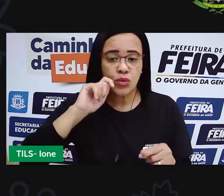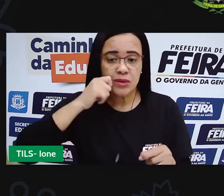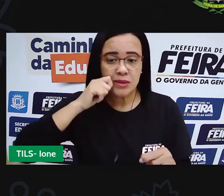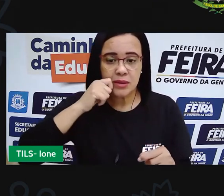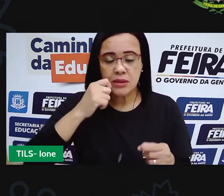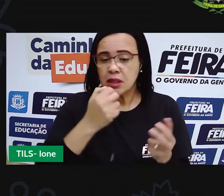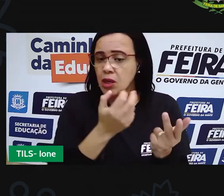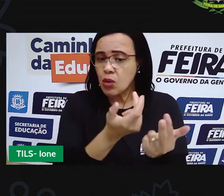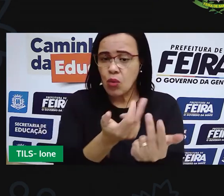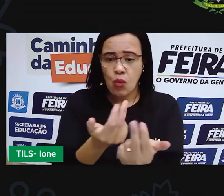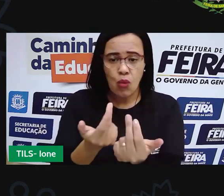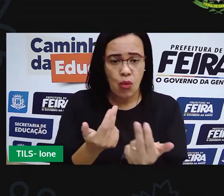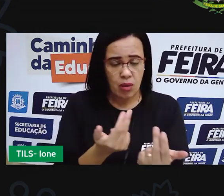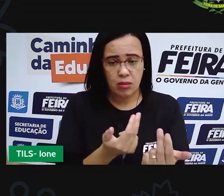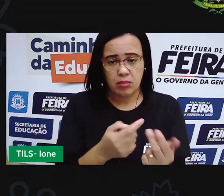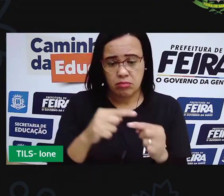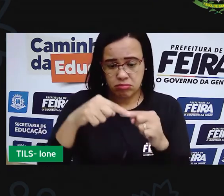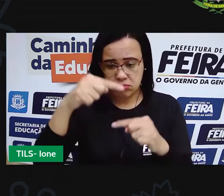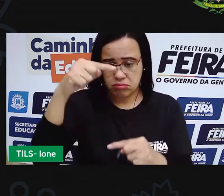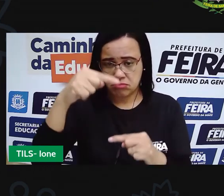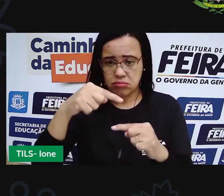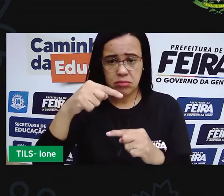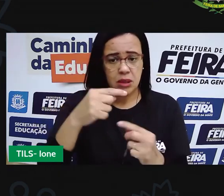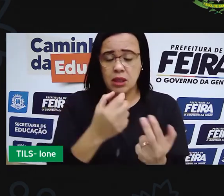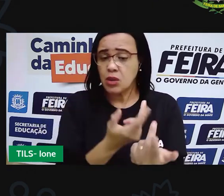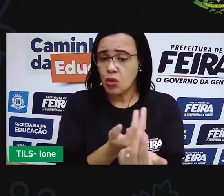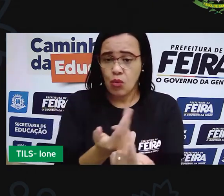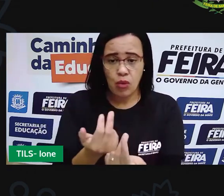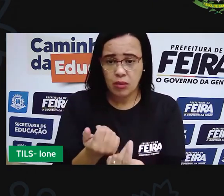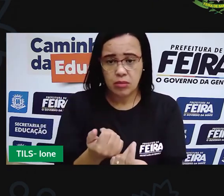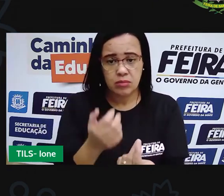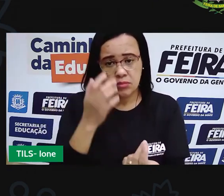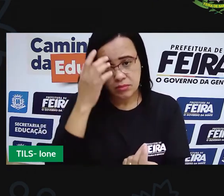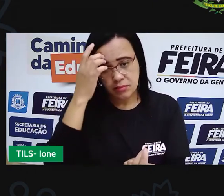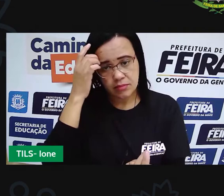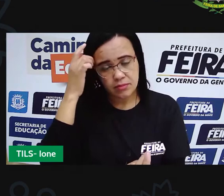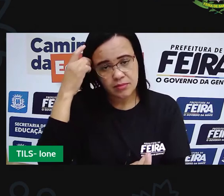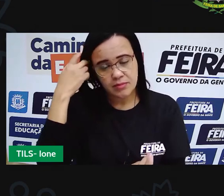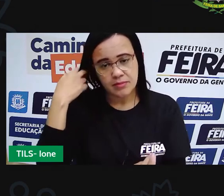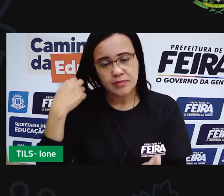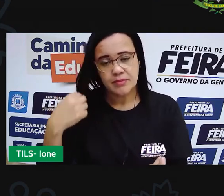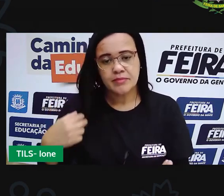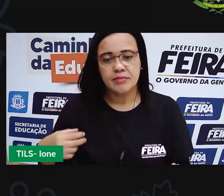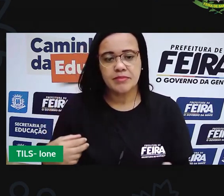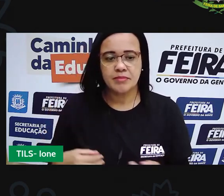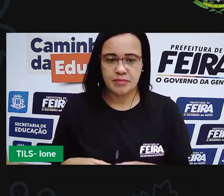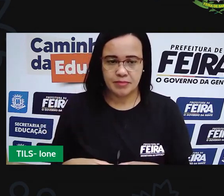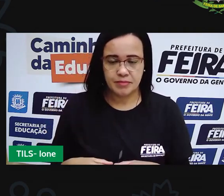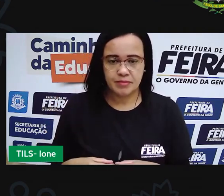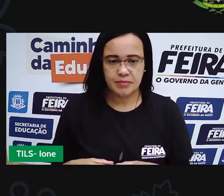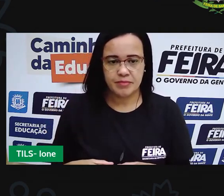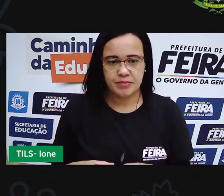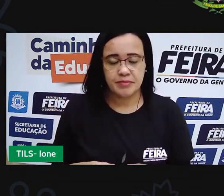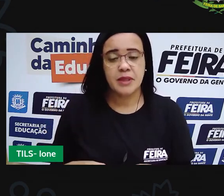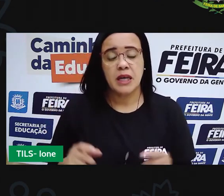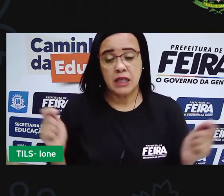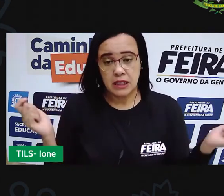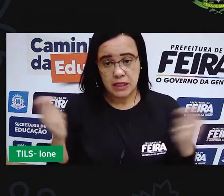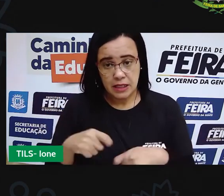isso todos têm o mesmo tamanho e posicionados dessa forma elas